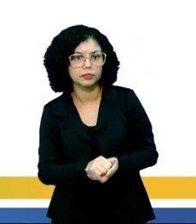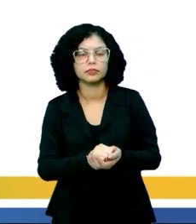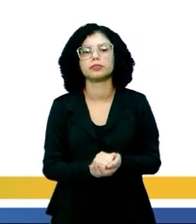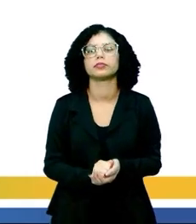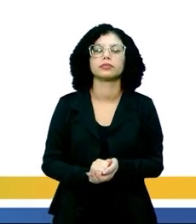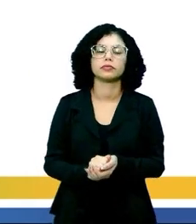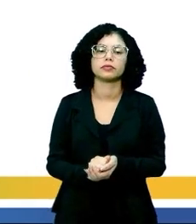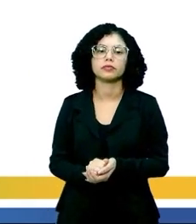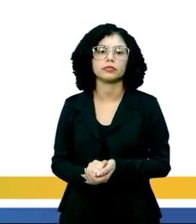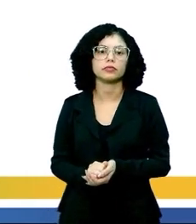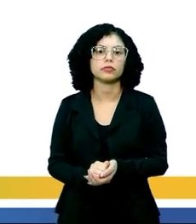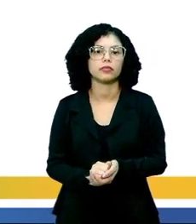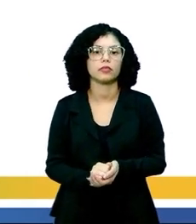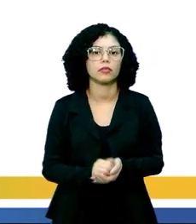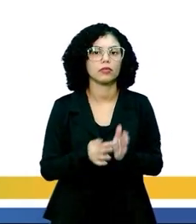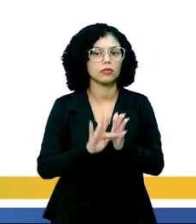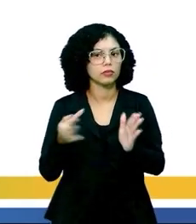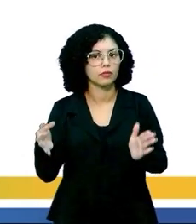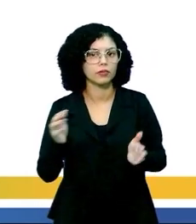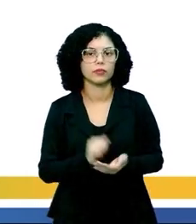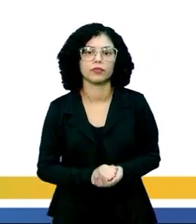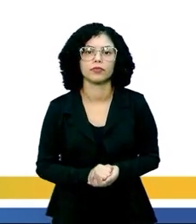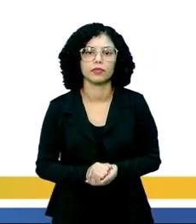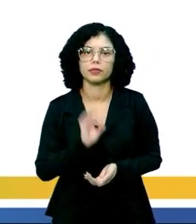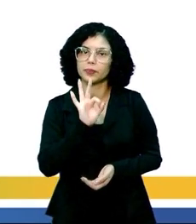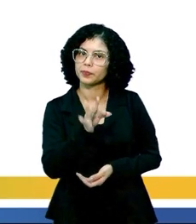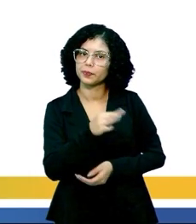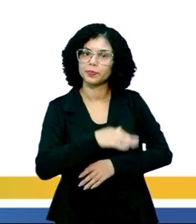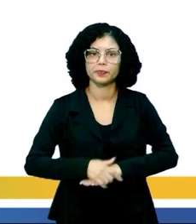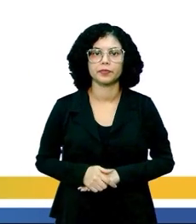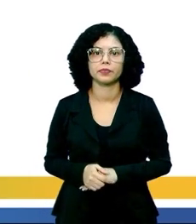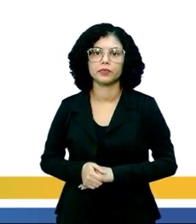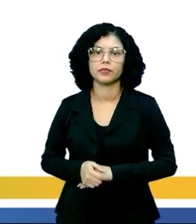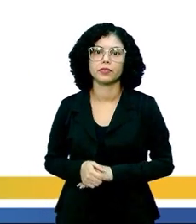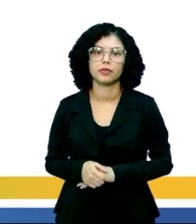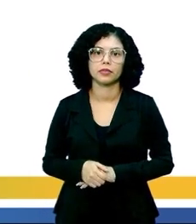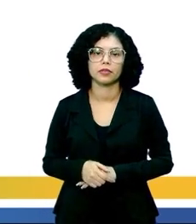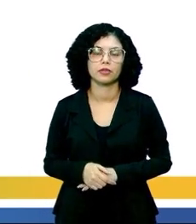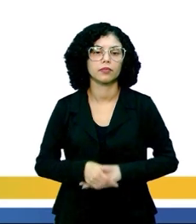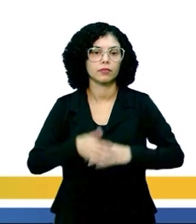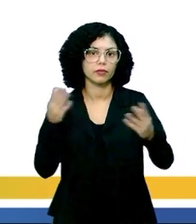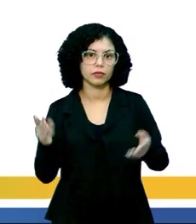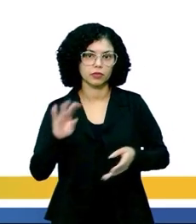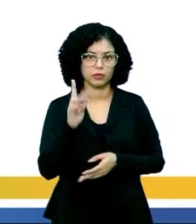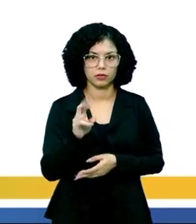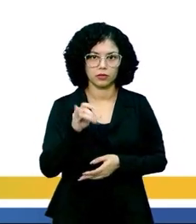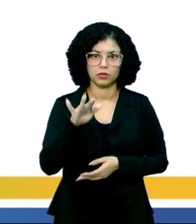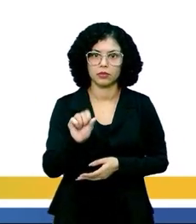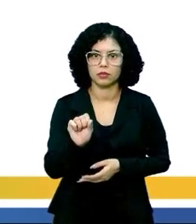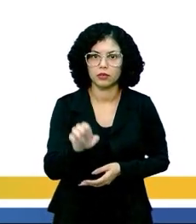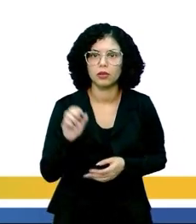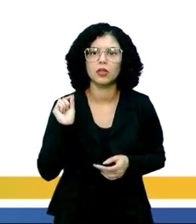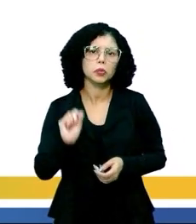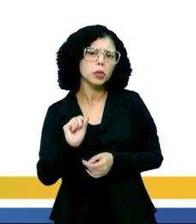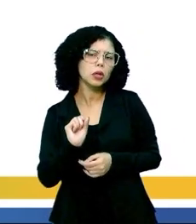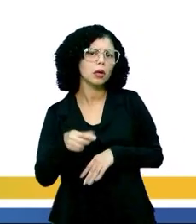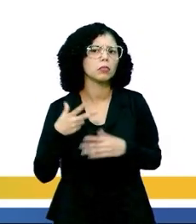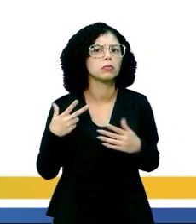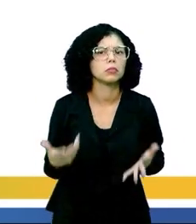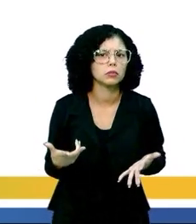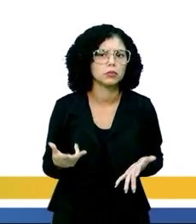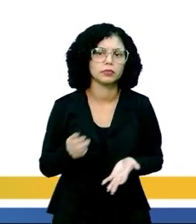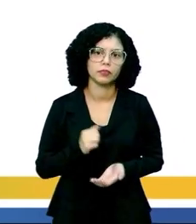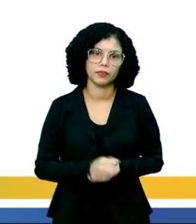órgãos e tecidos e a fisiologia com a função. Tá certo? E a homeostase, professora? O que seria a